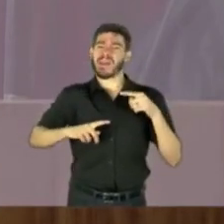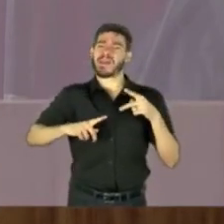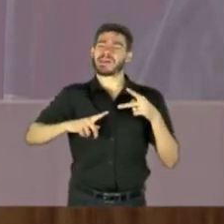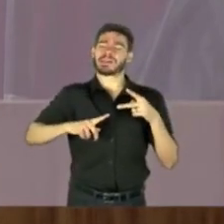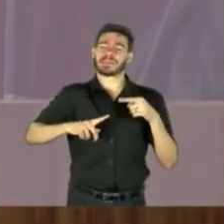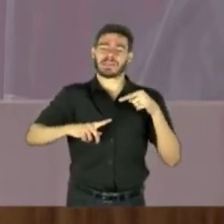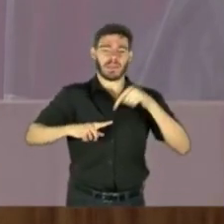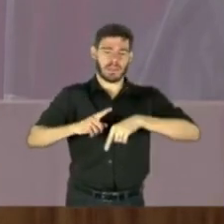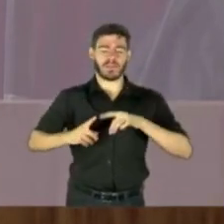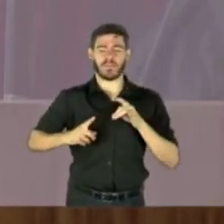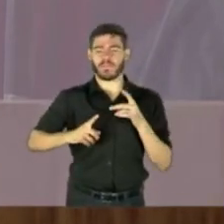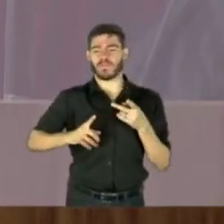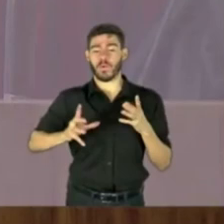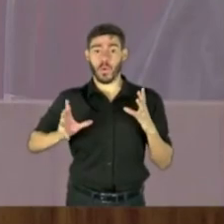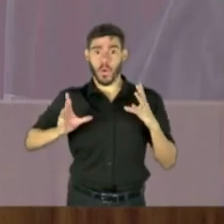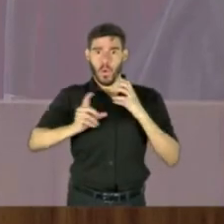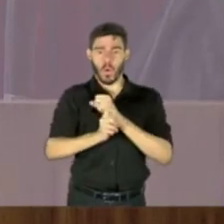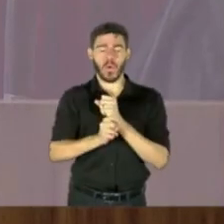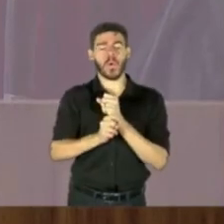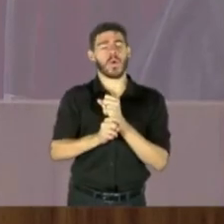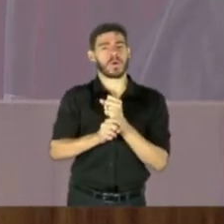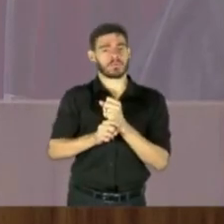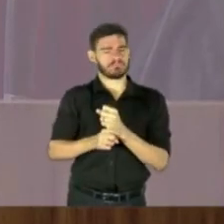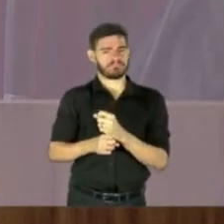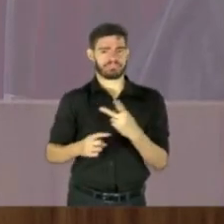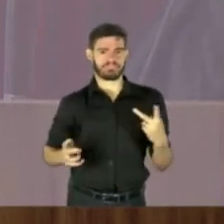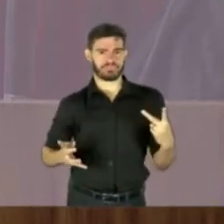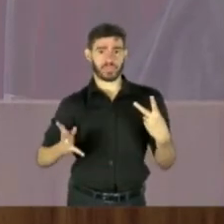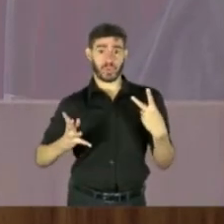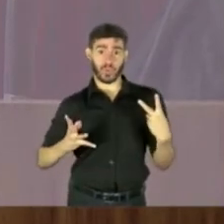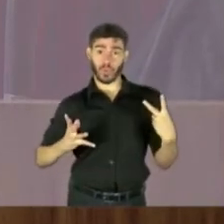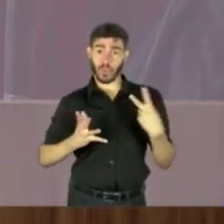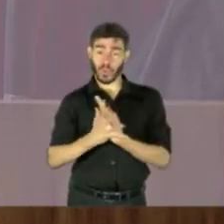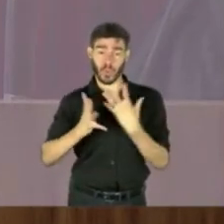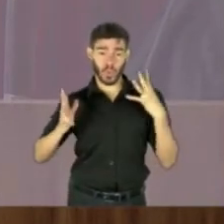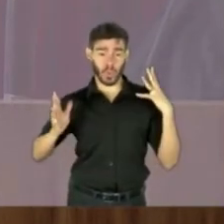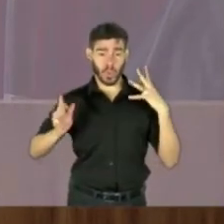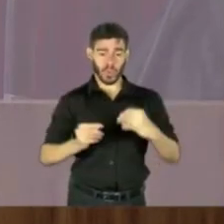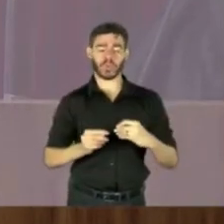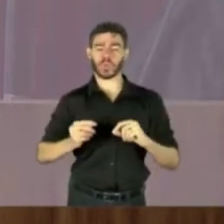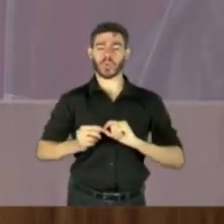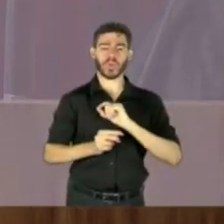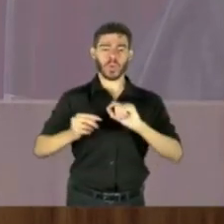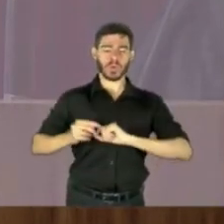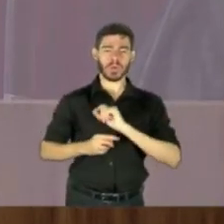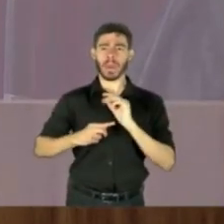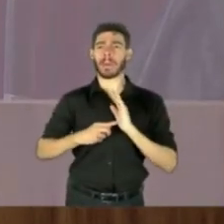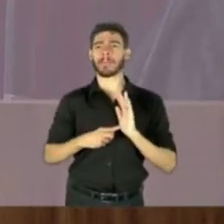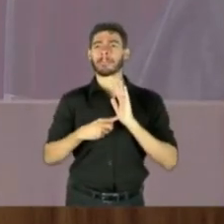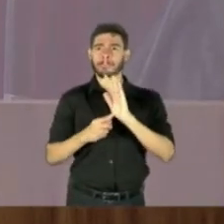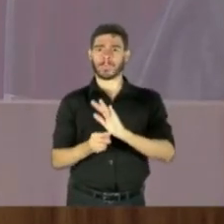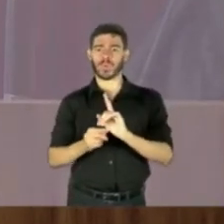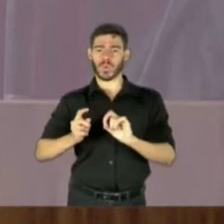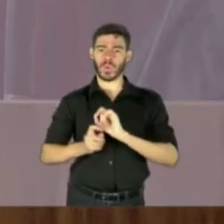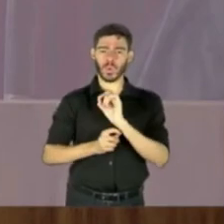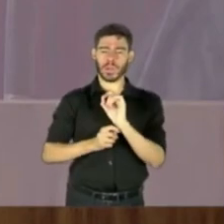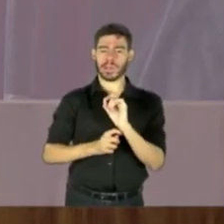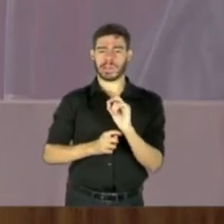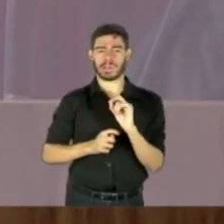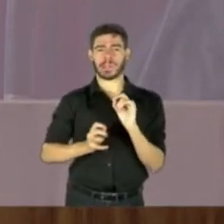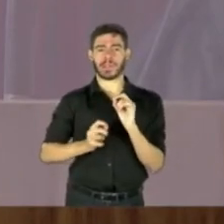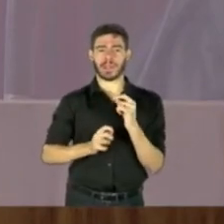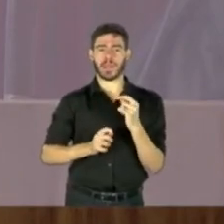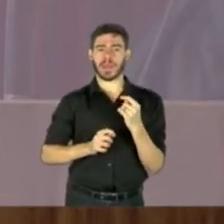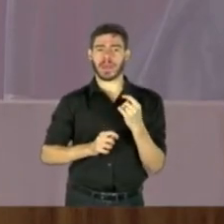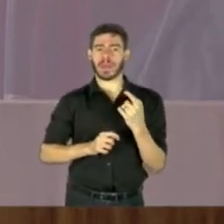o conjunto da obra, tudo levou a demonstrar que se